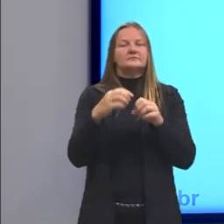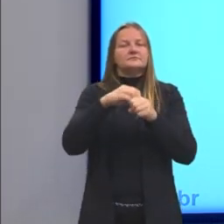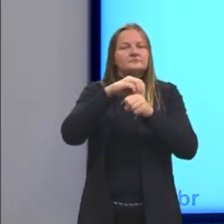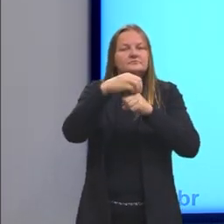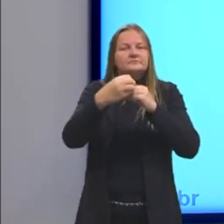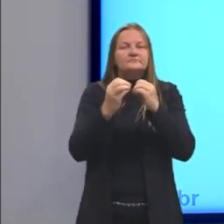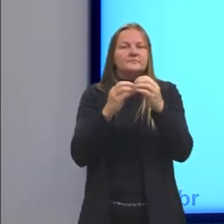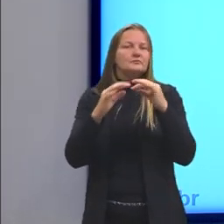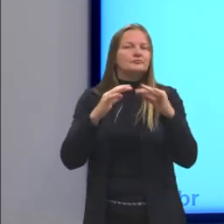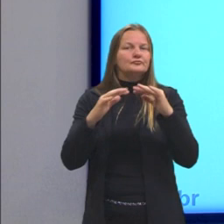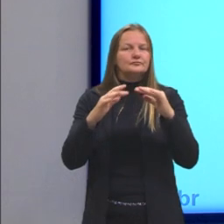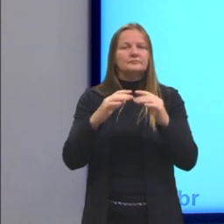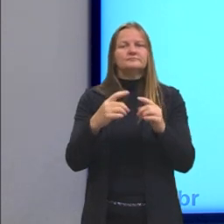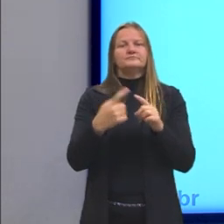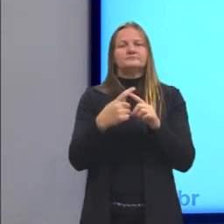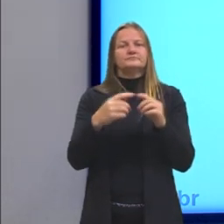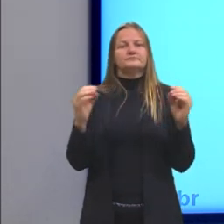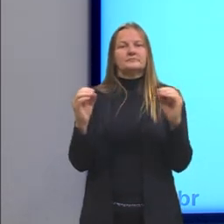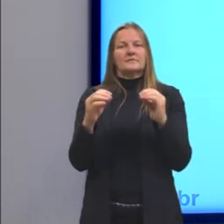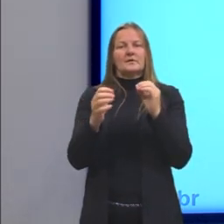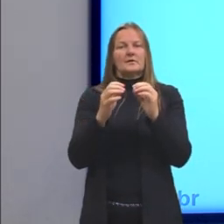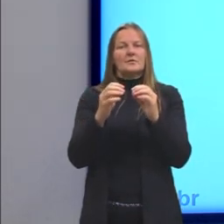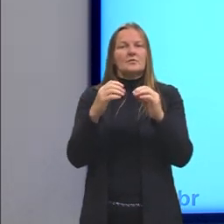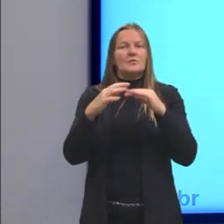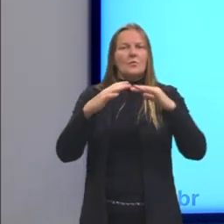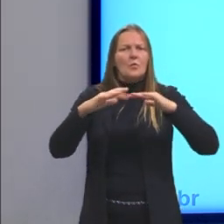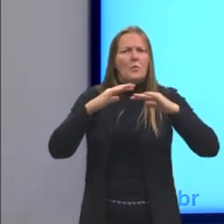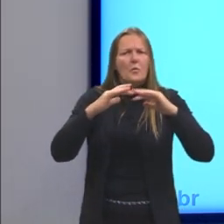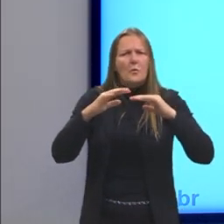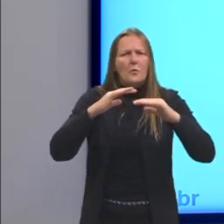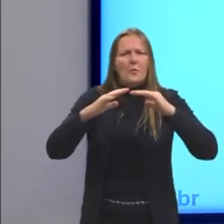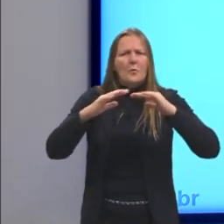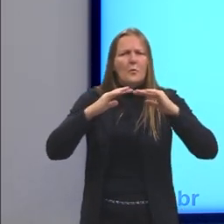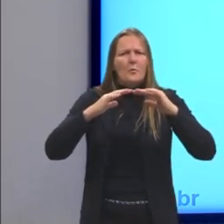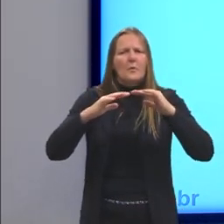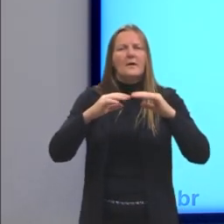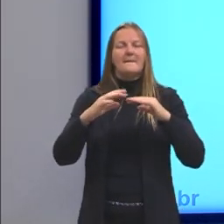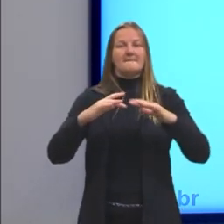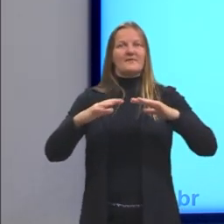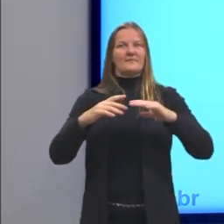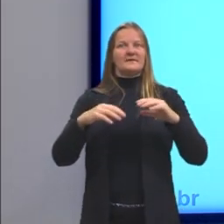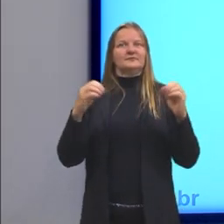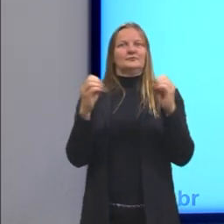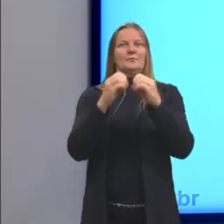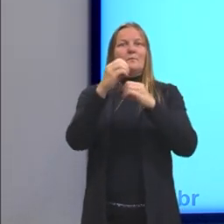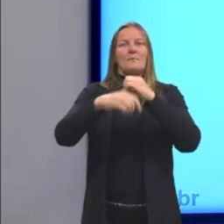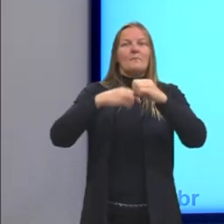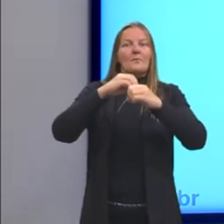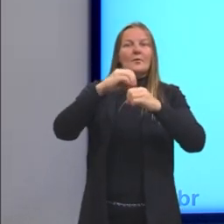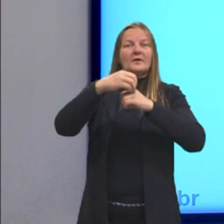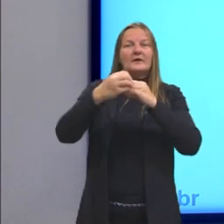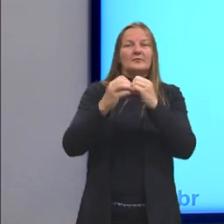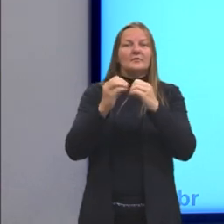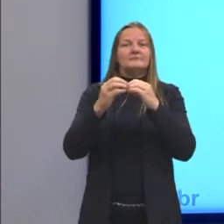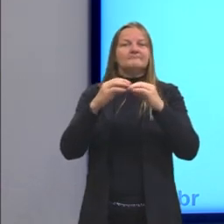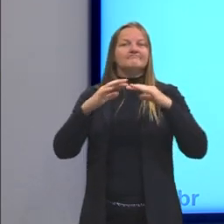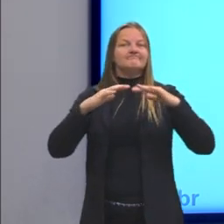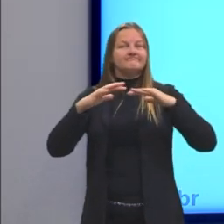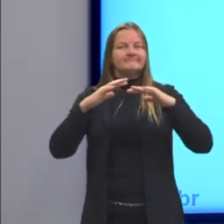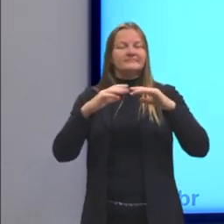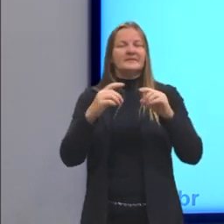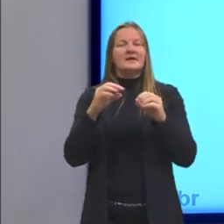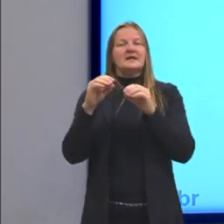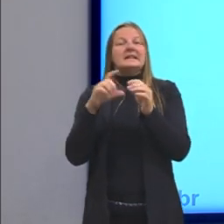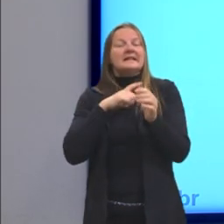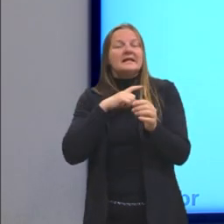quando há essa agitação, que a gente já falou na última aula, entre as moléculas, vai haver, então, uma